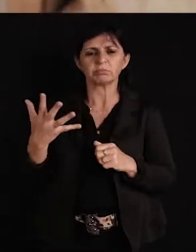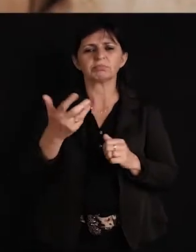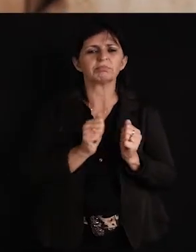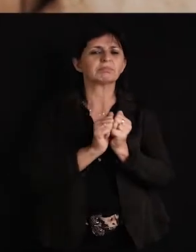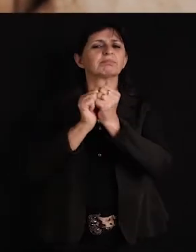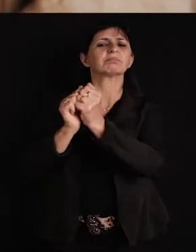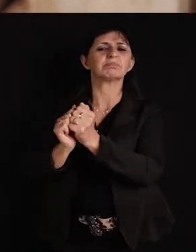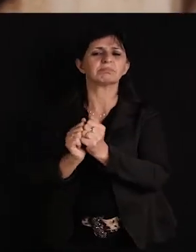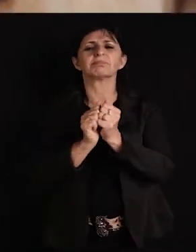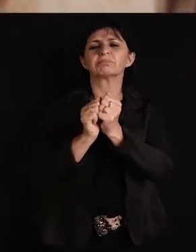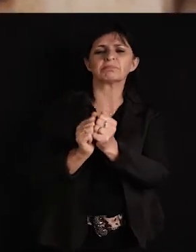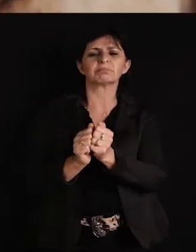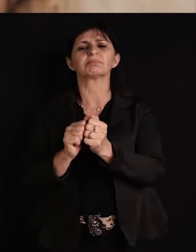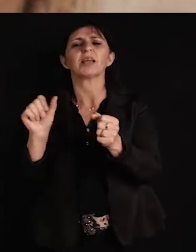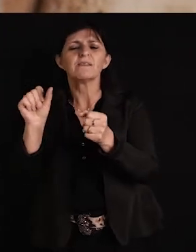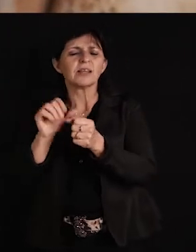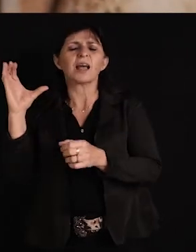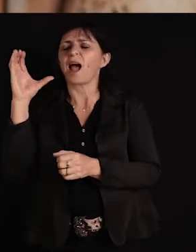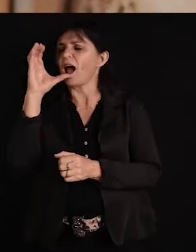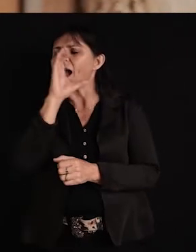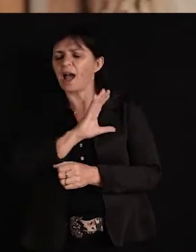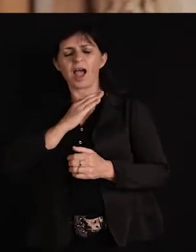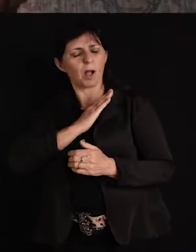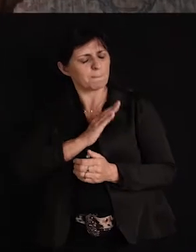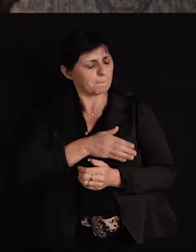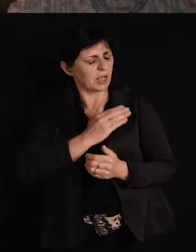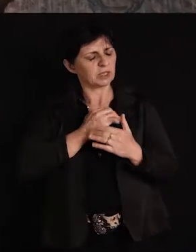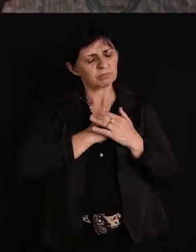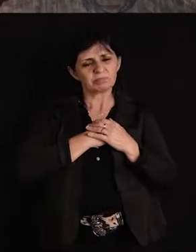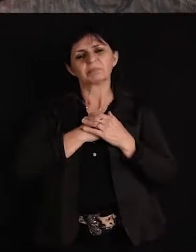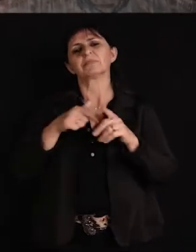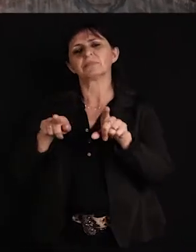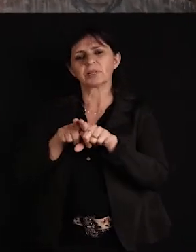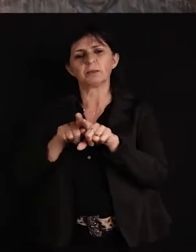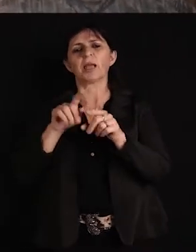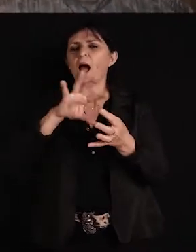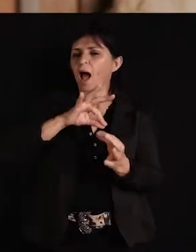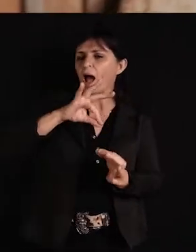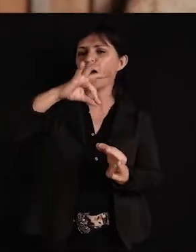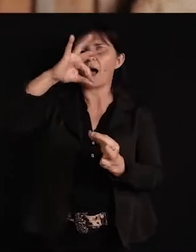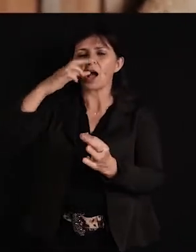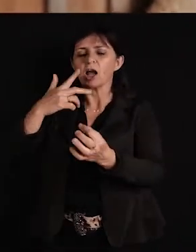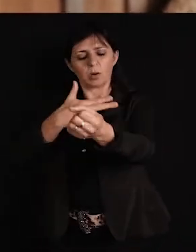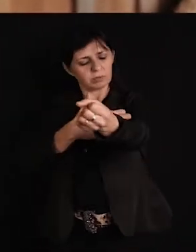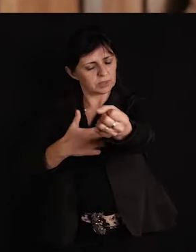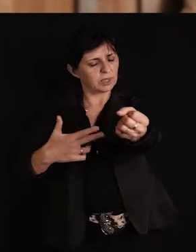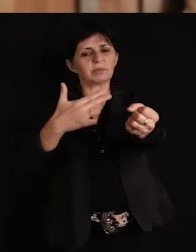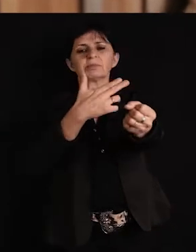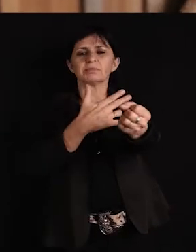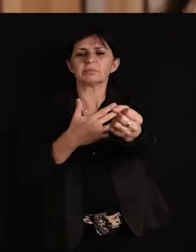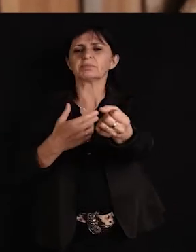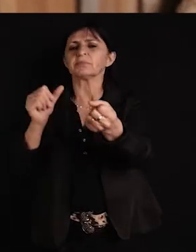colo me fechando, aquece o peito com a seiva da querência, recria a alma, flui o sangue da sua lama, onde